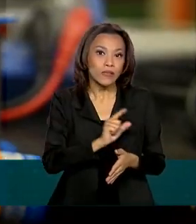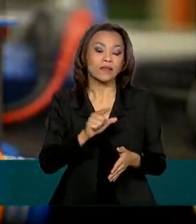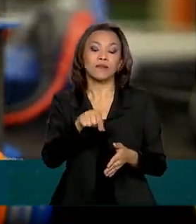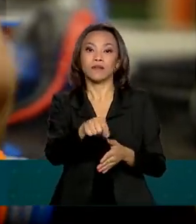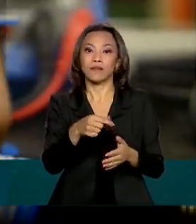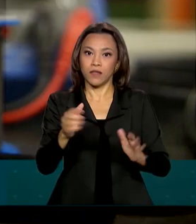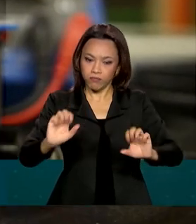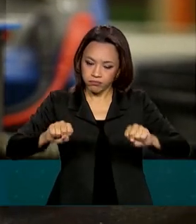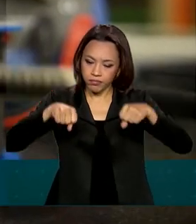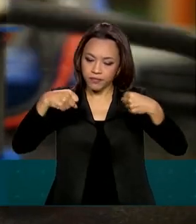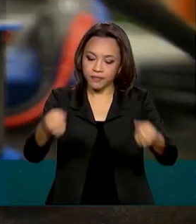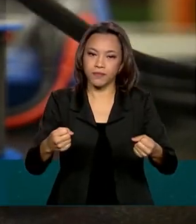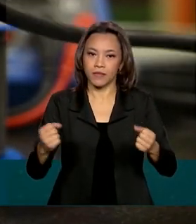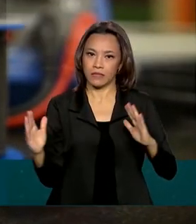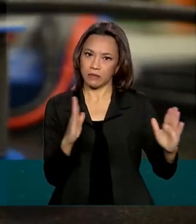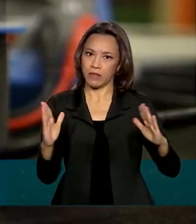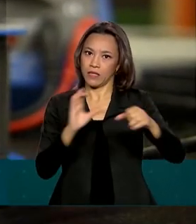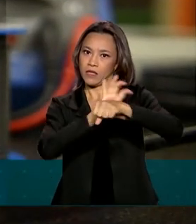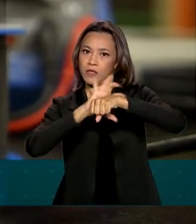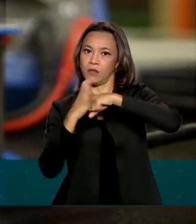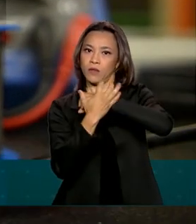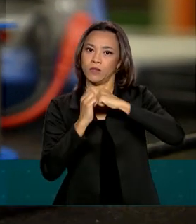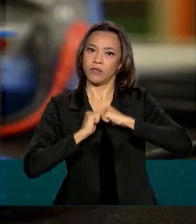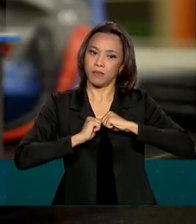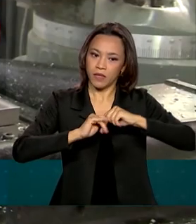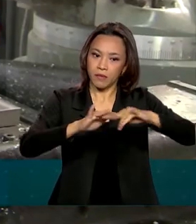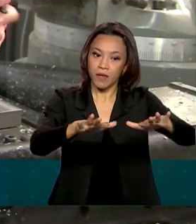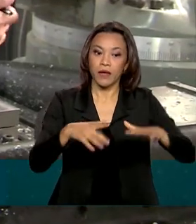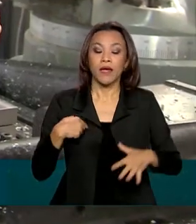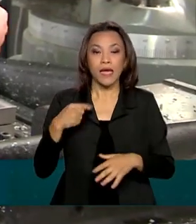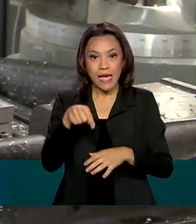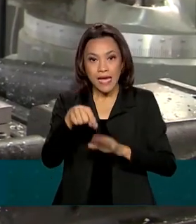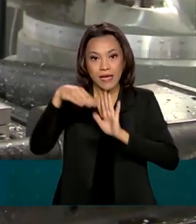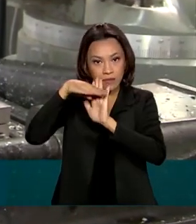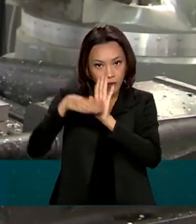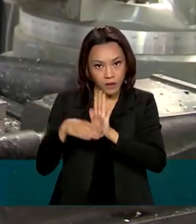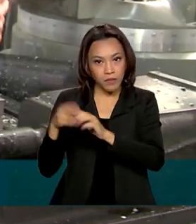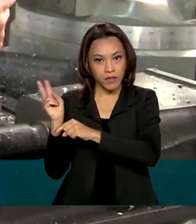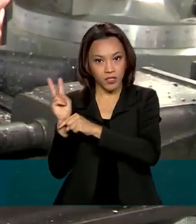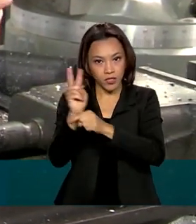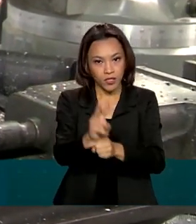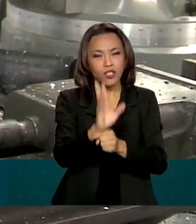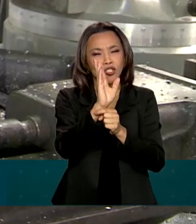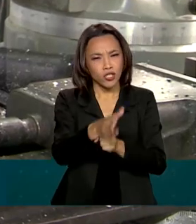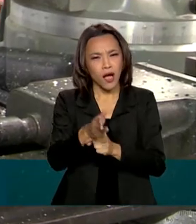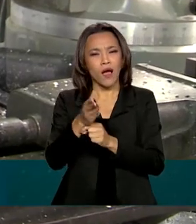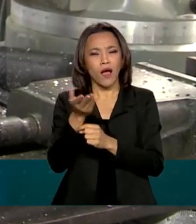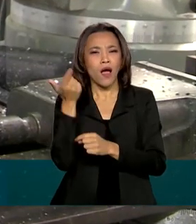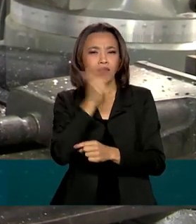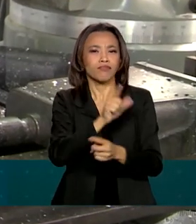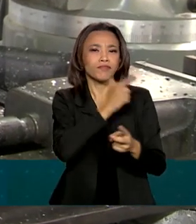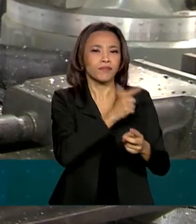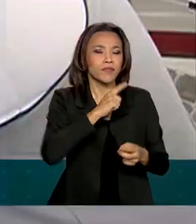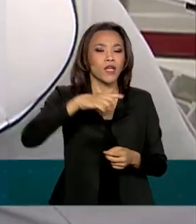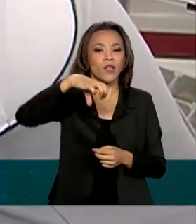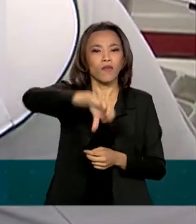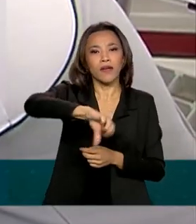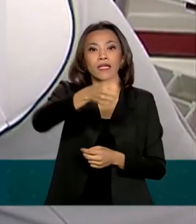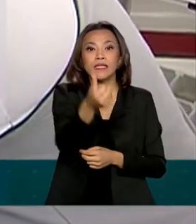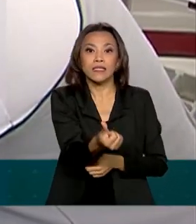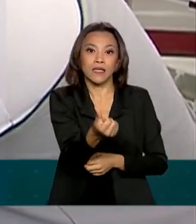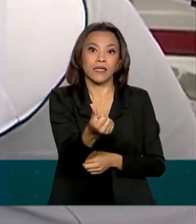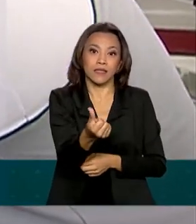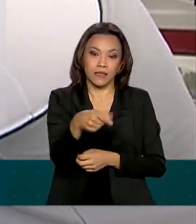pandemia. O Programa Emergencial de Acesso a Crédito já atendeu 96 mil empreendimentos